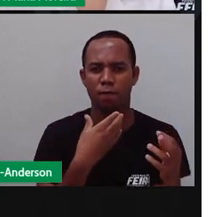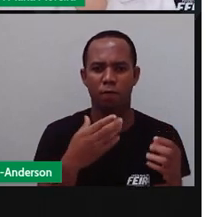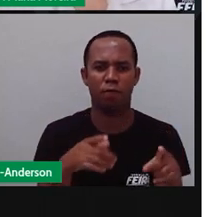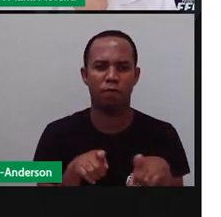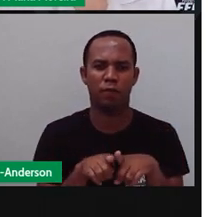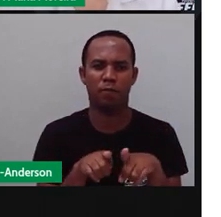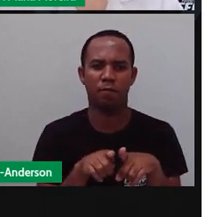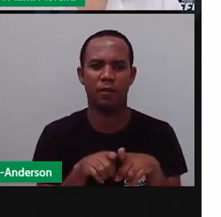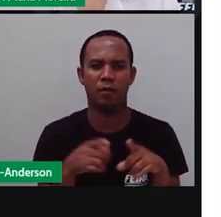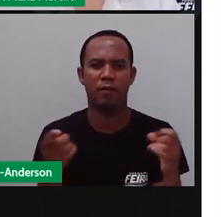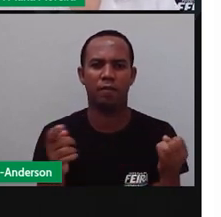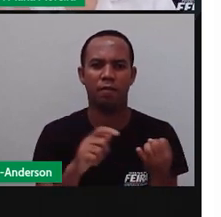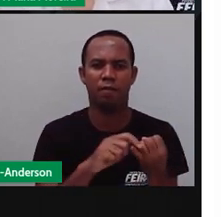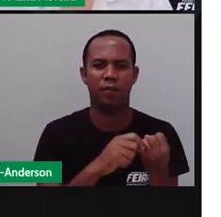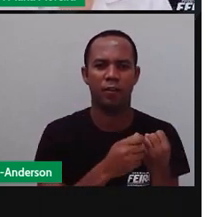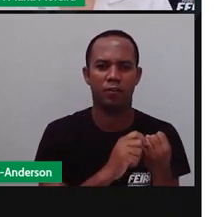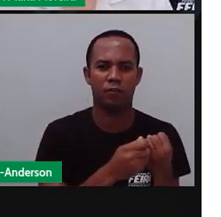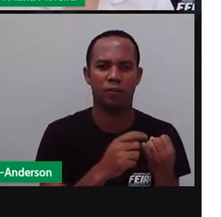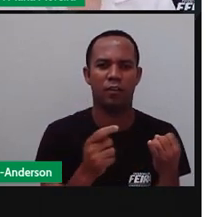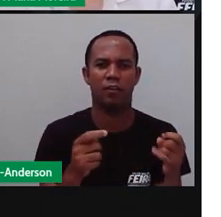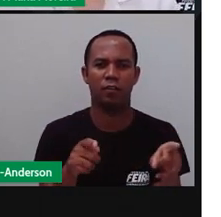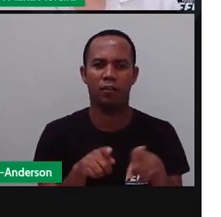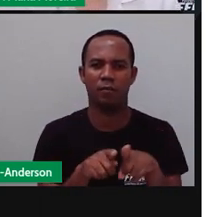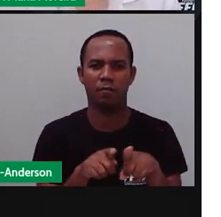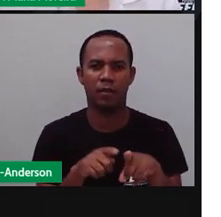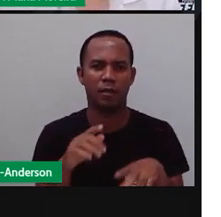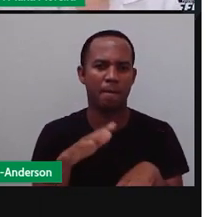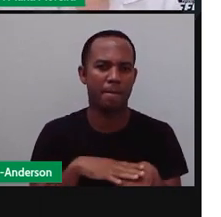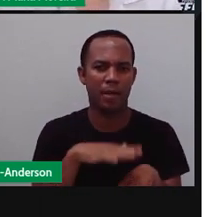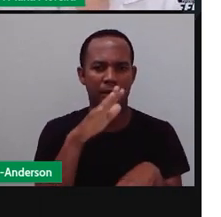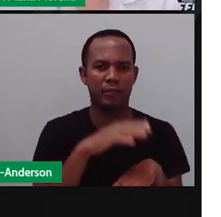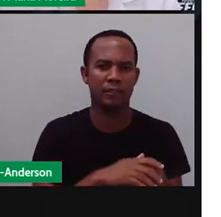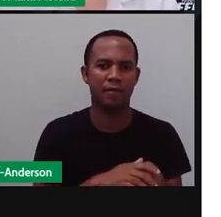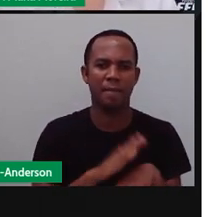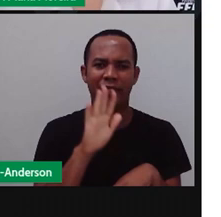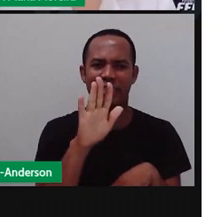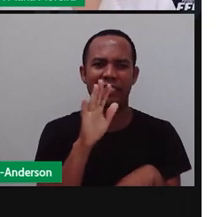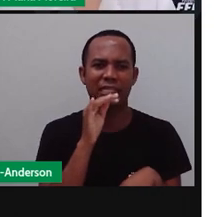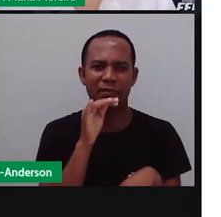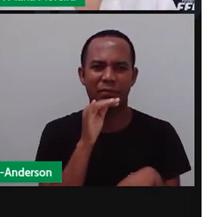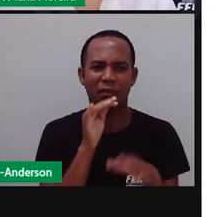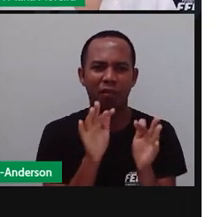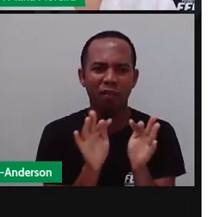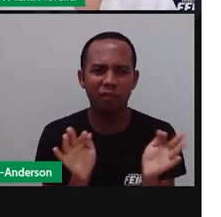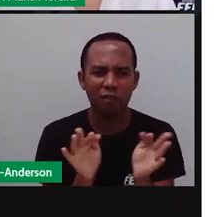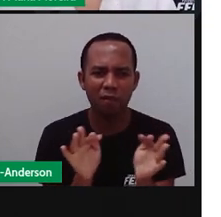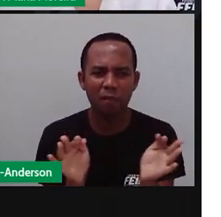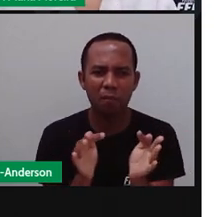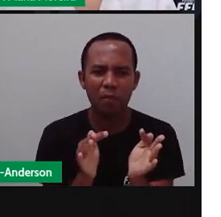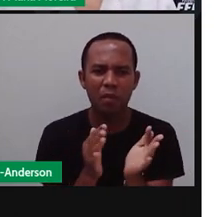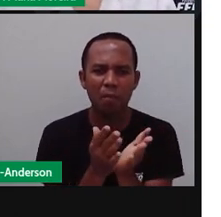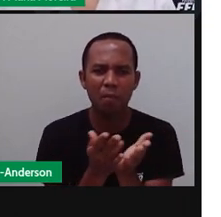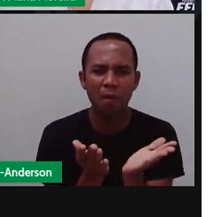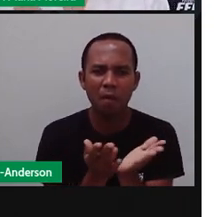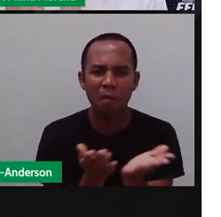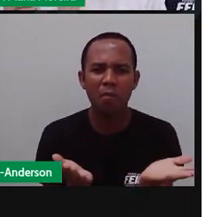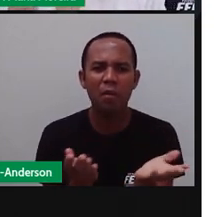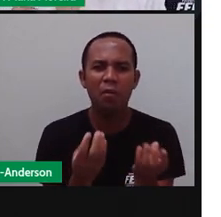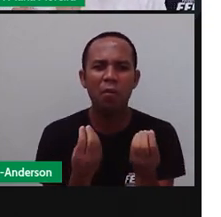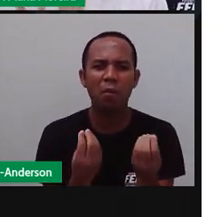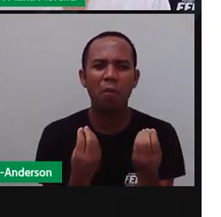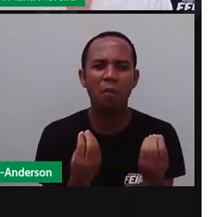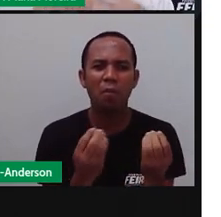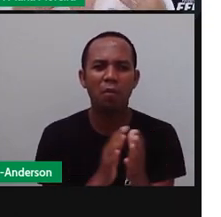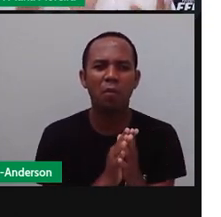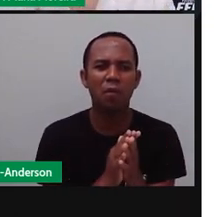no caso, se for um feijão, ele vai produzir mais. Mas se eu tenho um solo pobre, ele vai fazer o quê? Ele vai fazer uma plantinha assim,